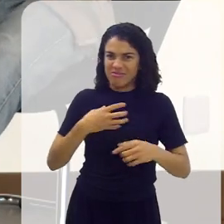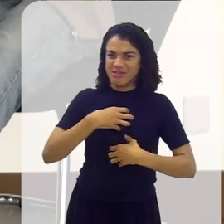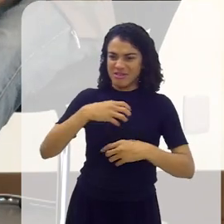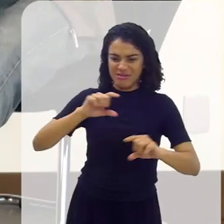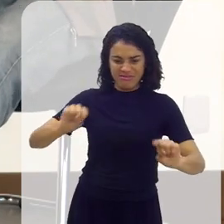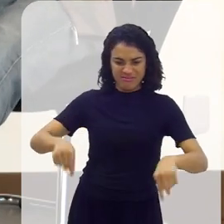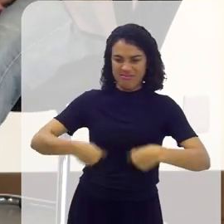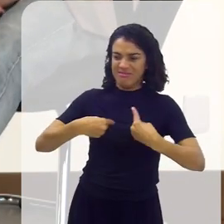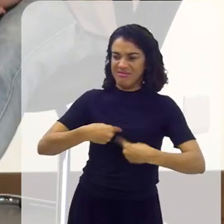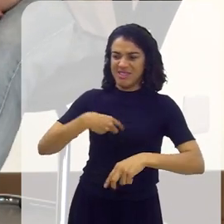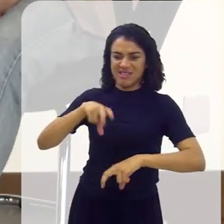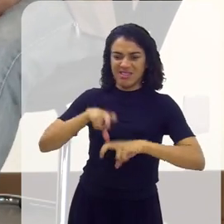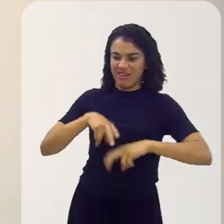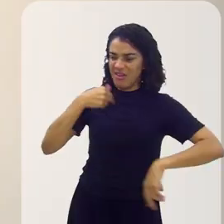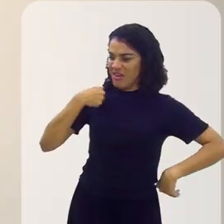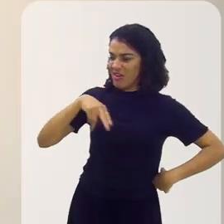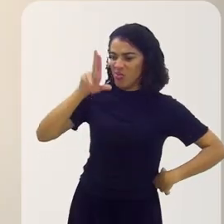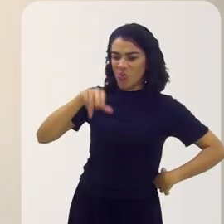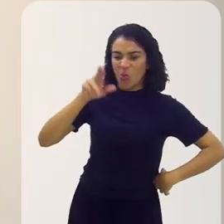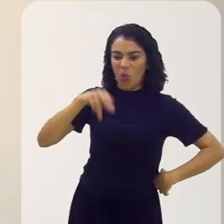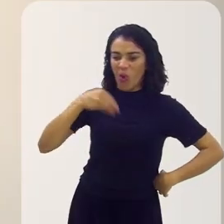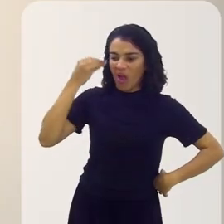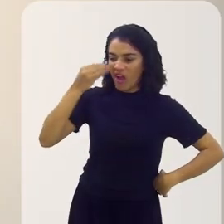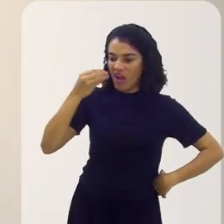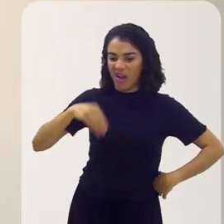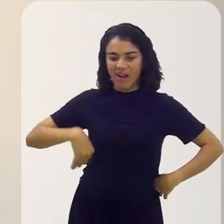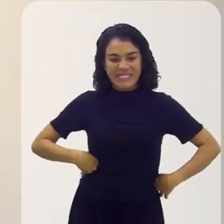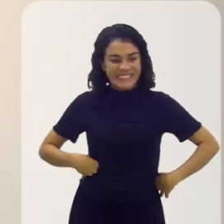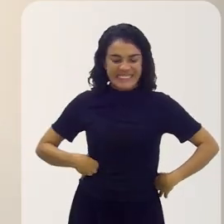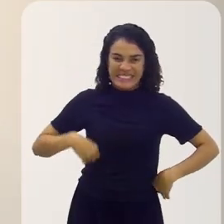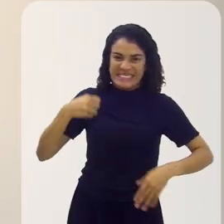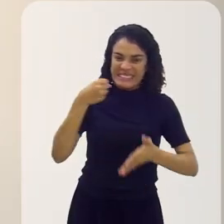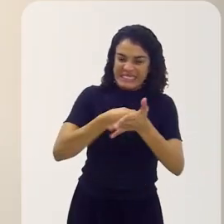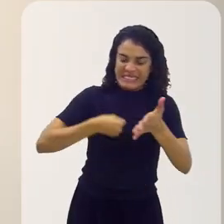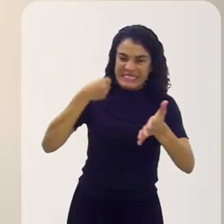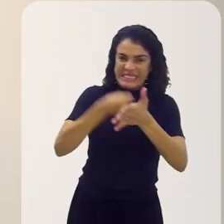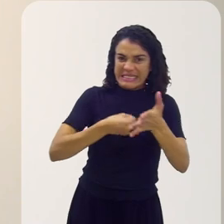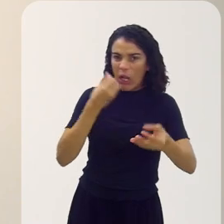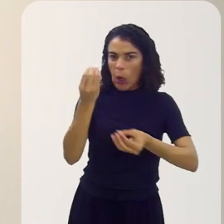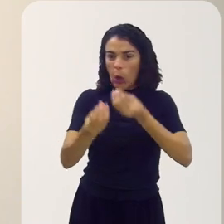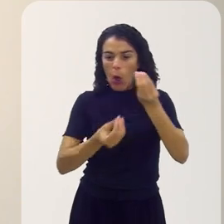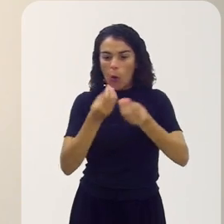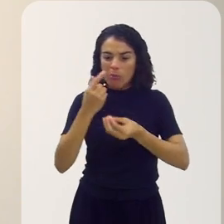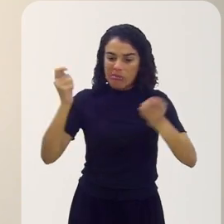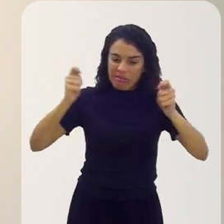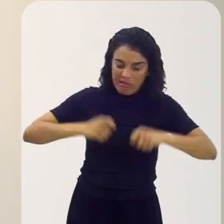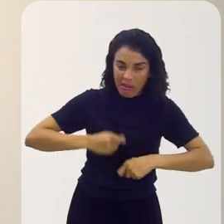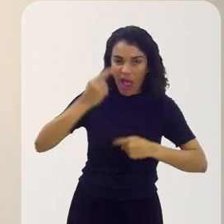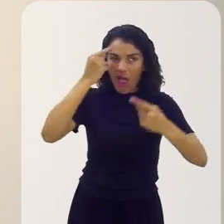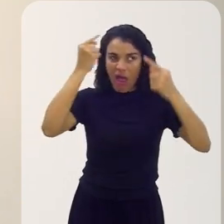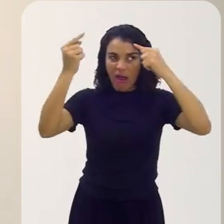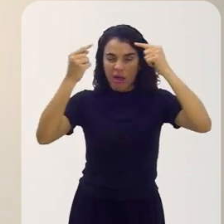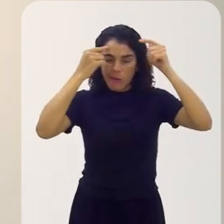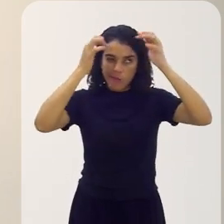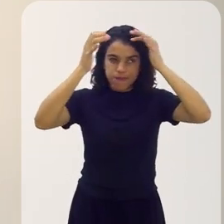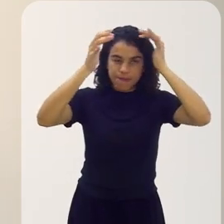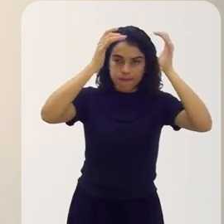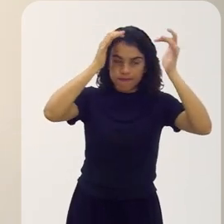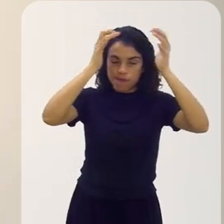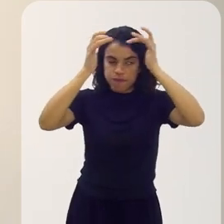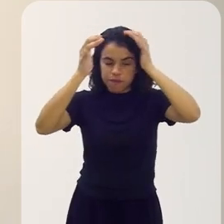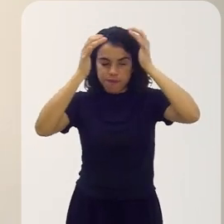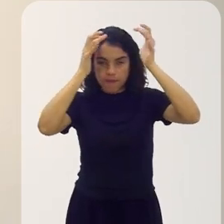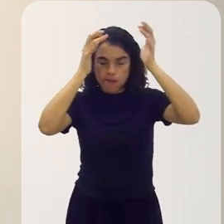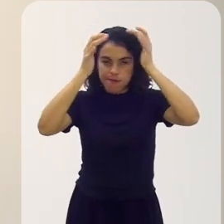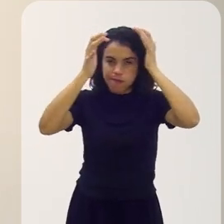Um desafio. Você senta e fala assim, eu já fiz isso? Não. Então, como eu faria? Aí a cabeça começa,